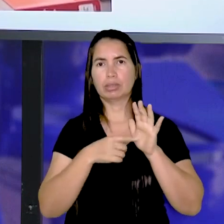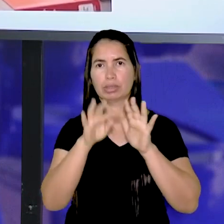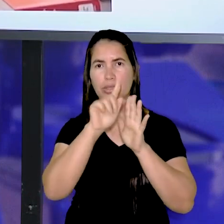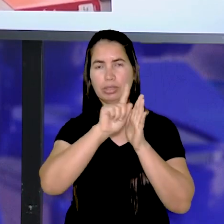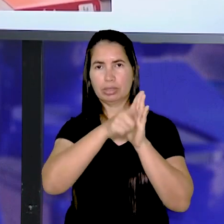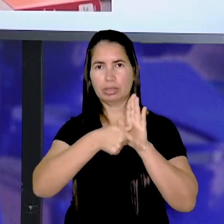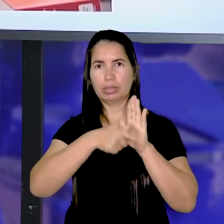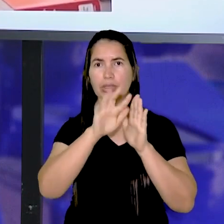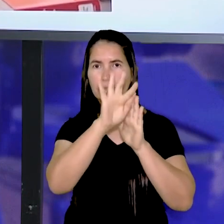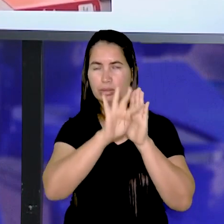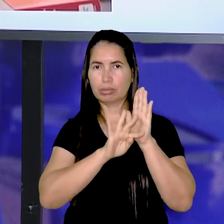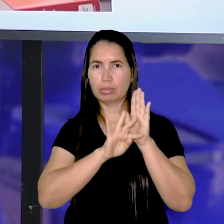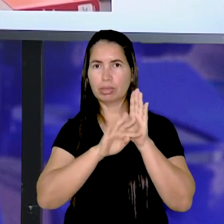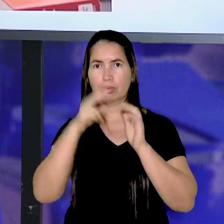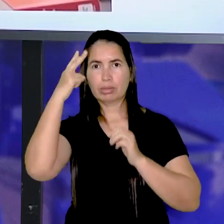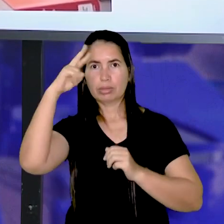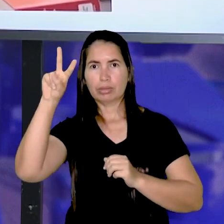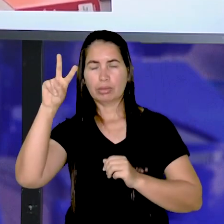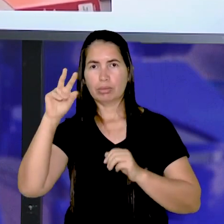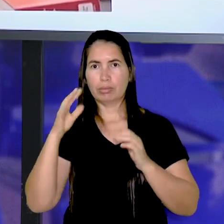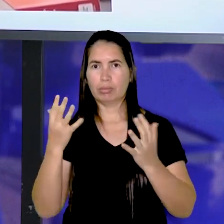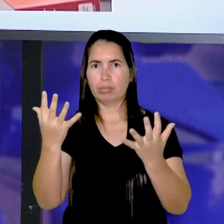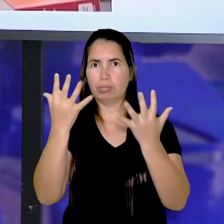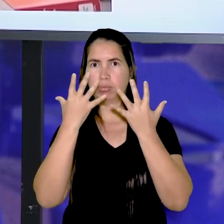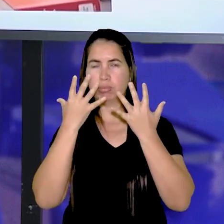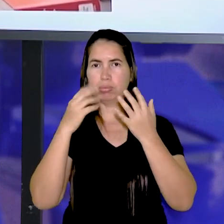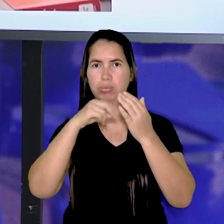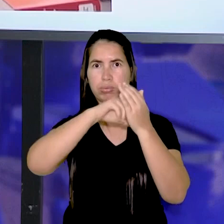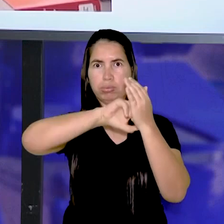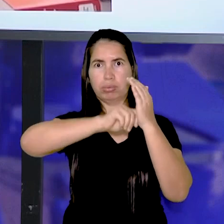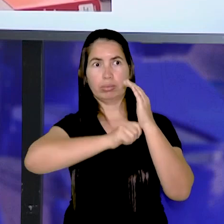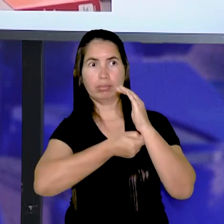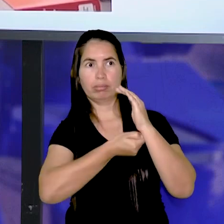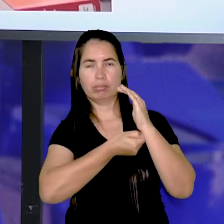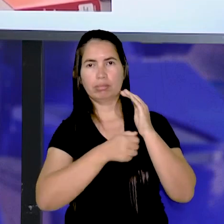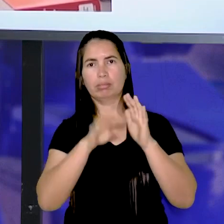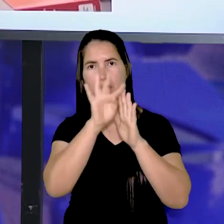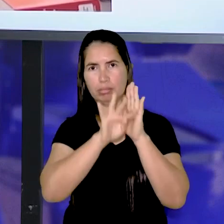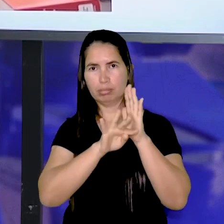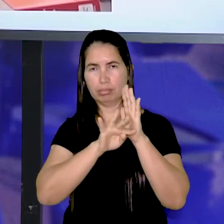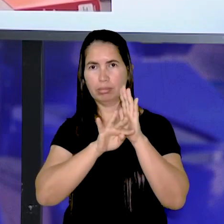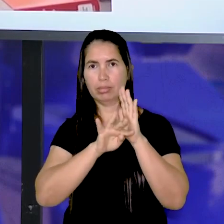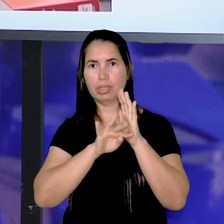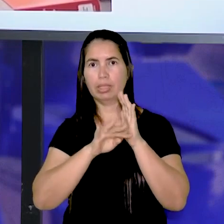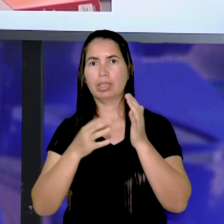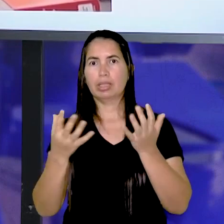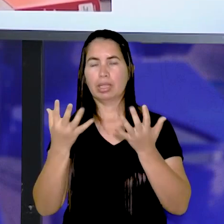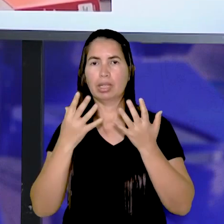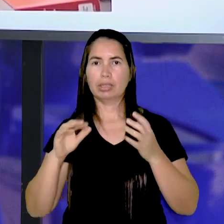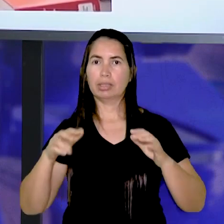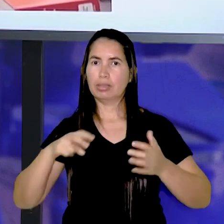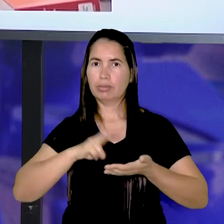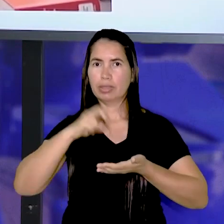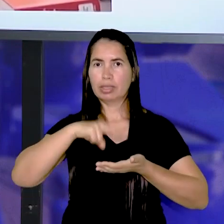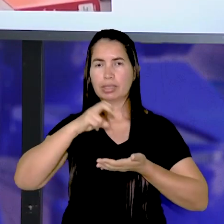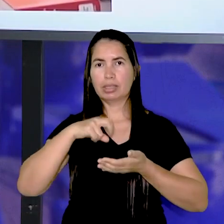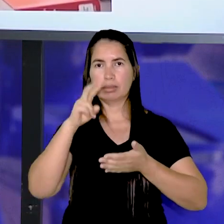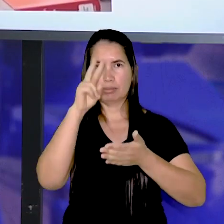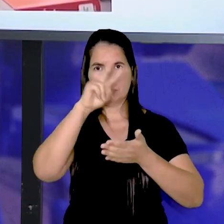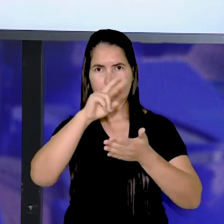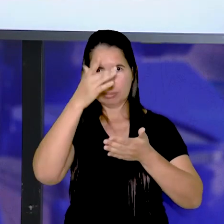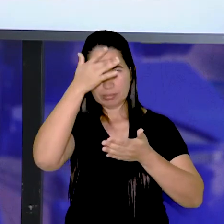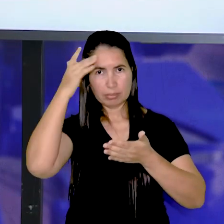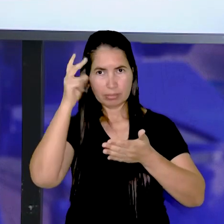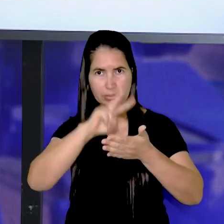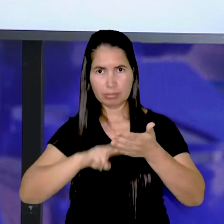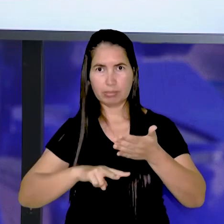gênero textual, conto de suspense ou mistério, é um texto narrativo. Que tem a finalidade de divertir o leitor, causando